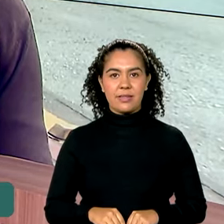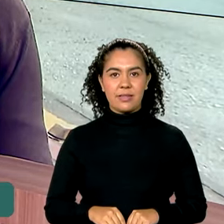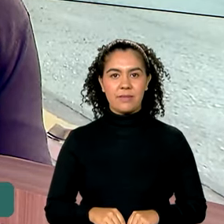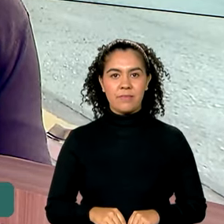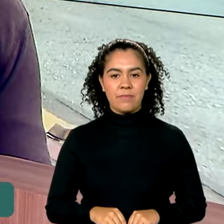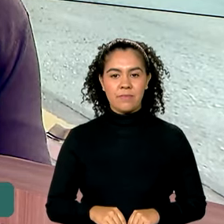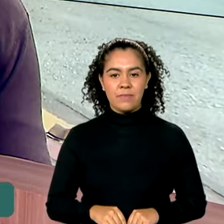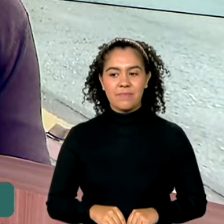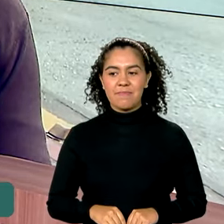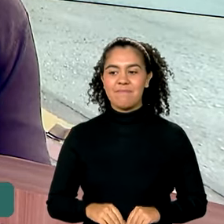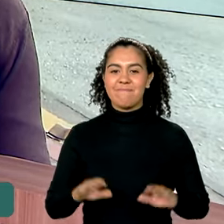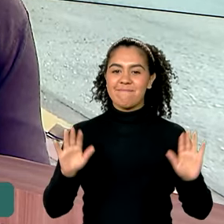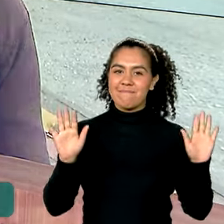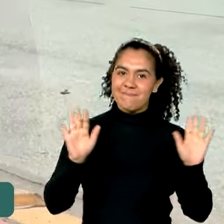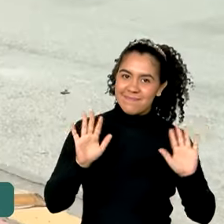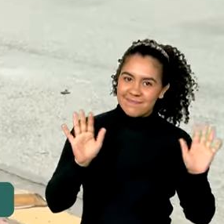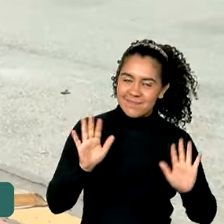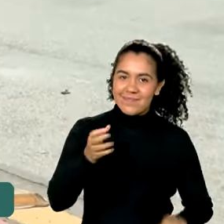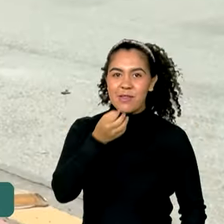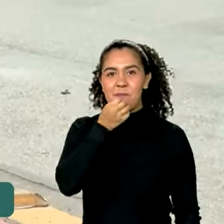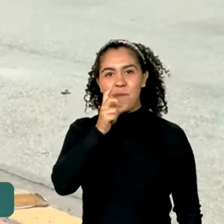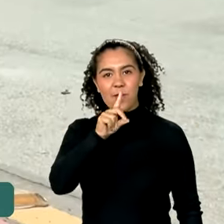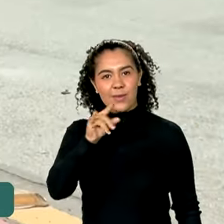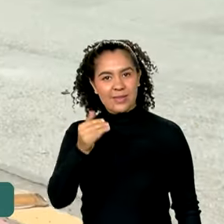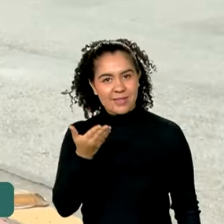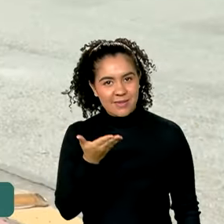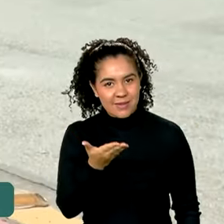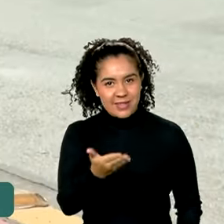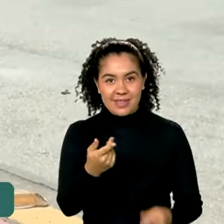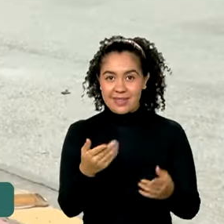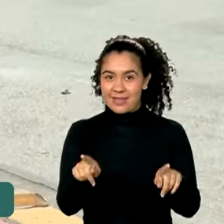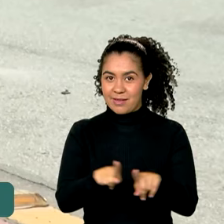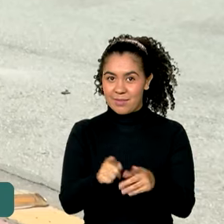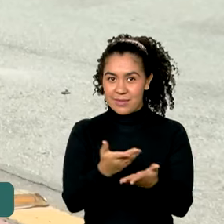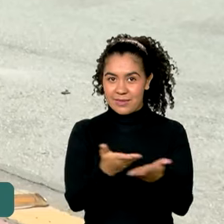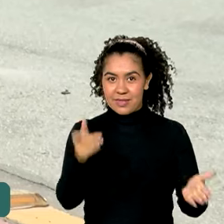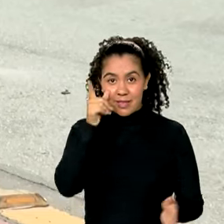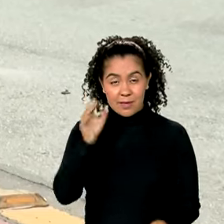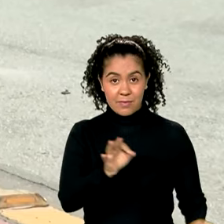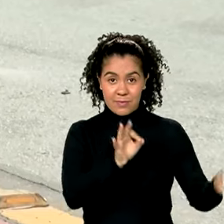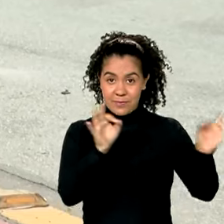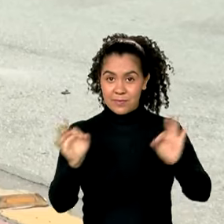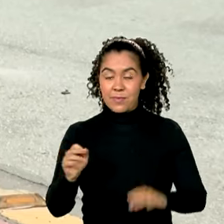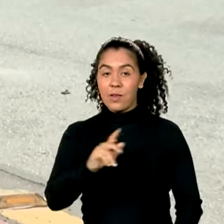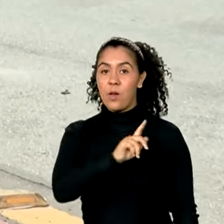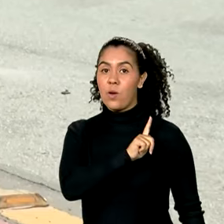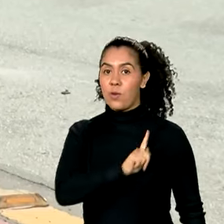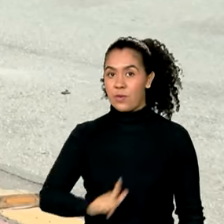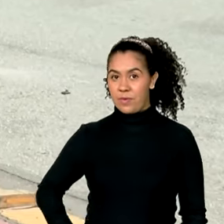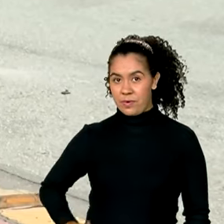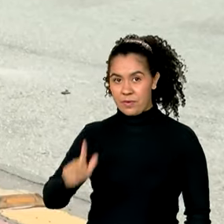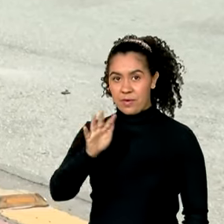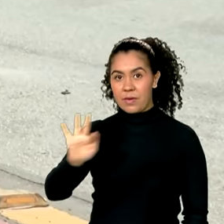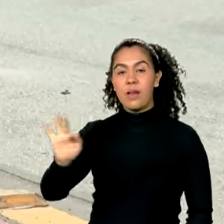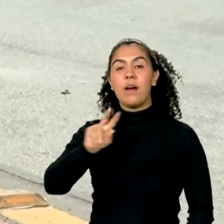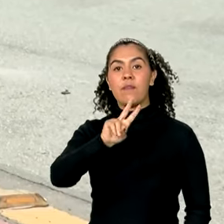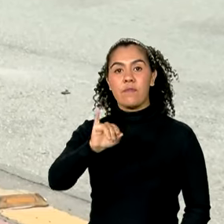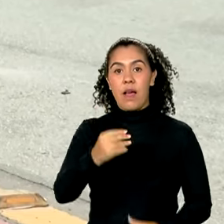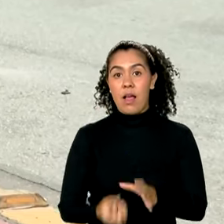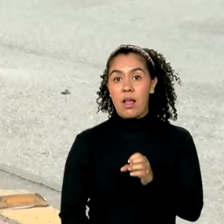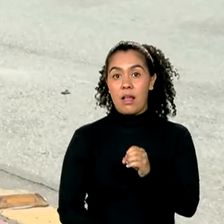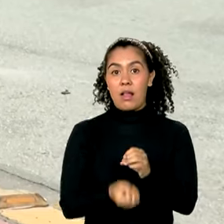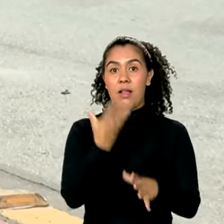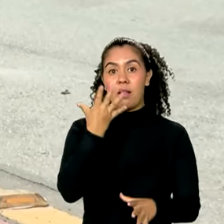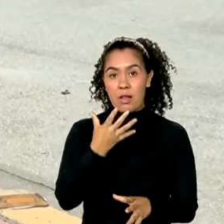Oi Vanessa bom dia a você bom dia a todos olha o governo federal vai implantar centros de